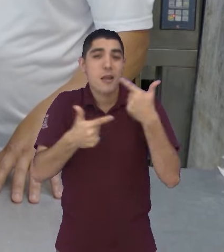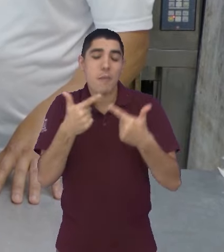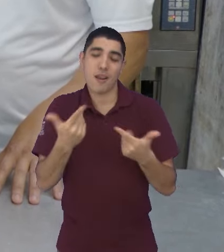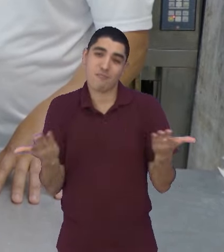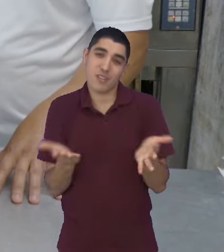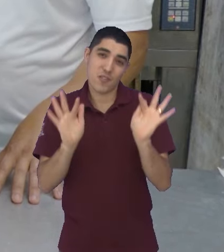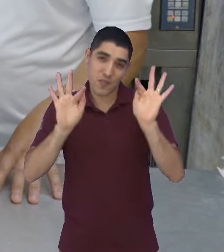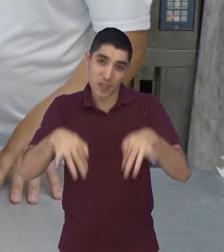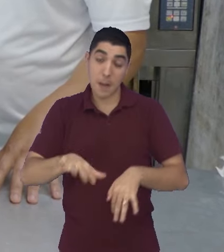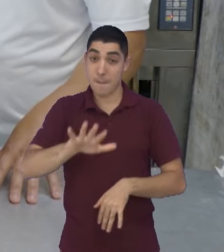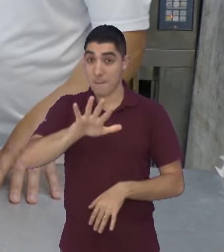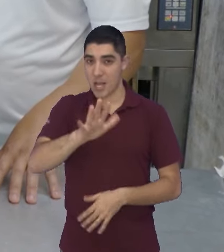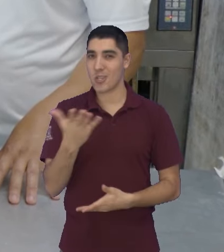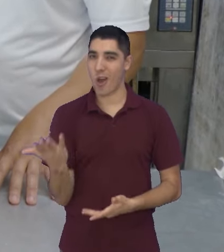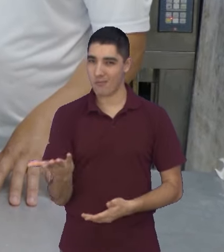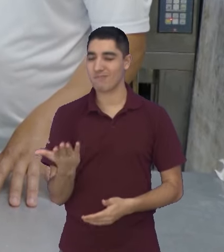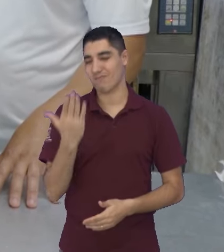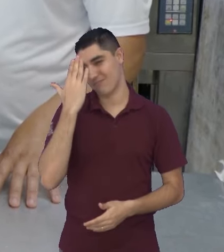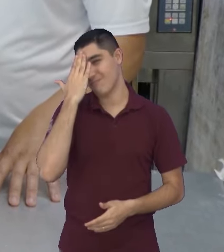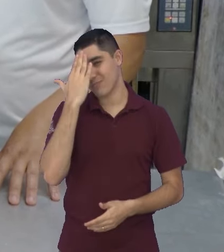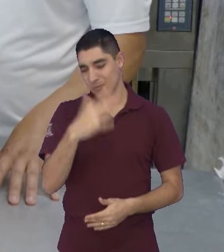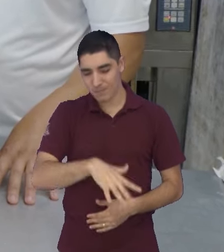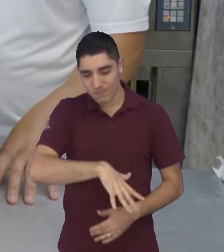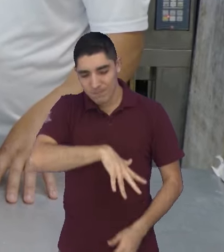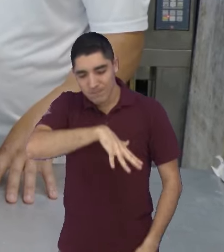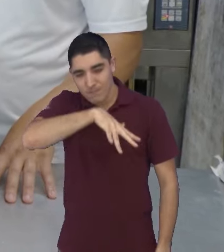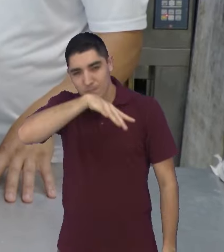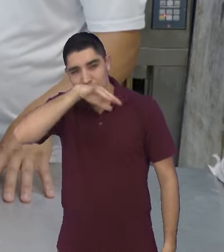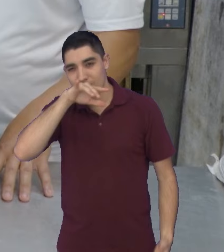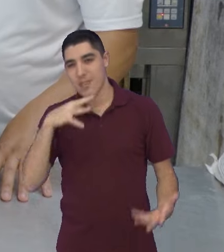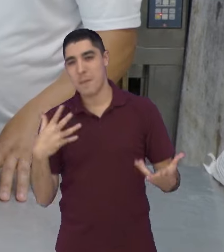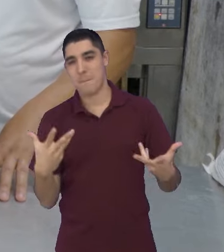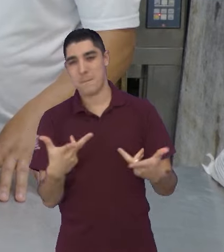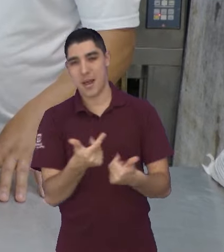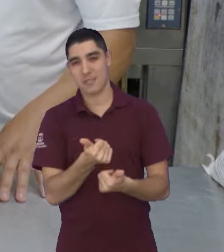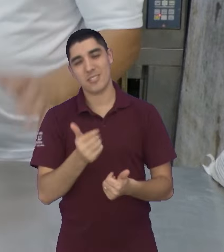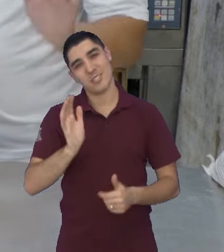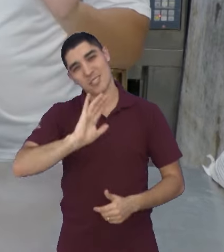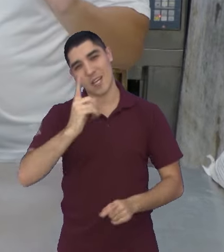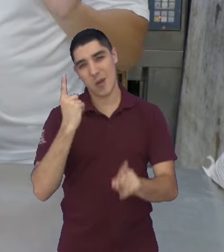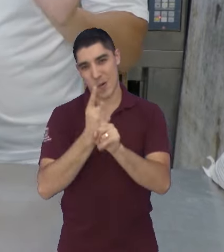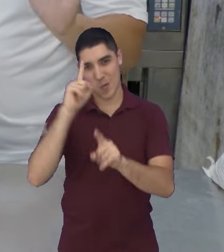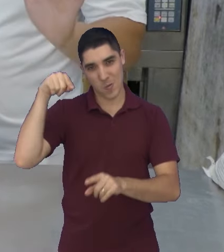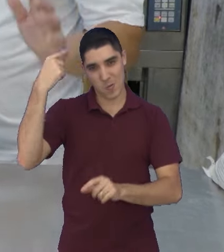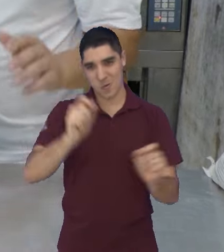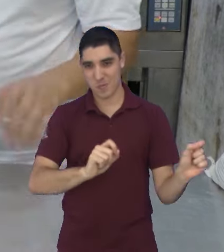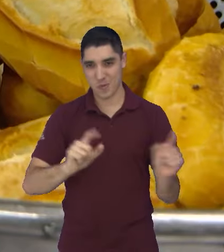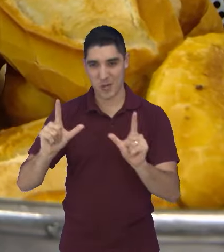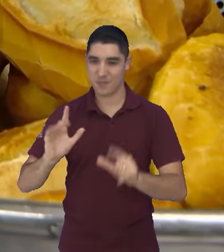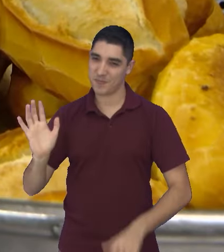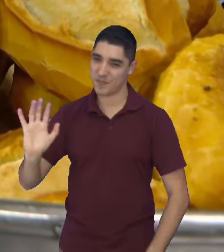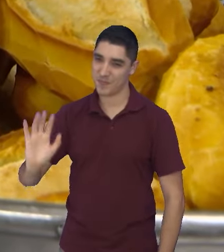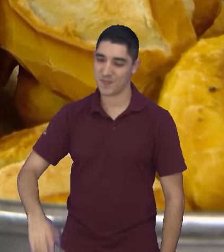E, ó, dessa vez eu tenho que te agradecer porque esse cheiro está maravilhoso. Tchau, tchau. Até o próximo Jovem do Dia.